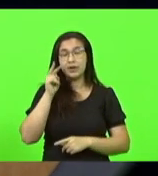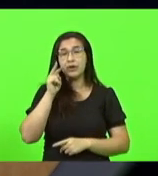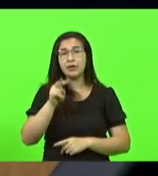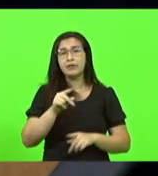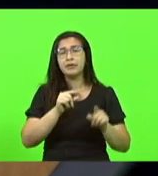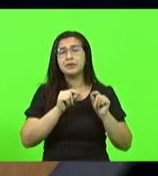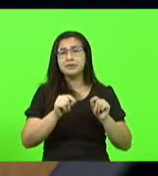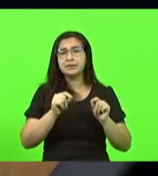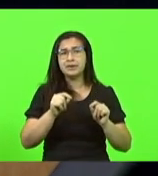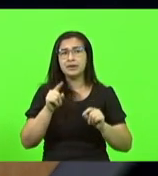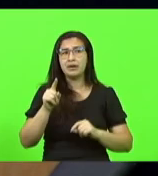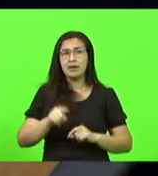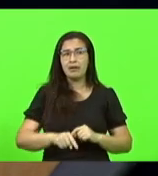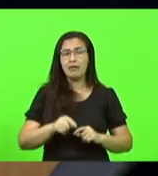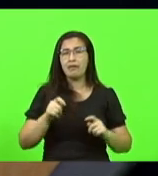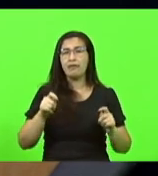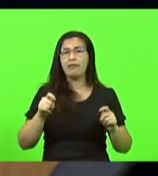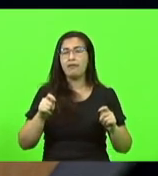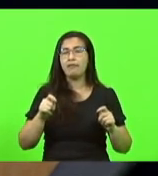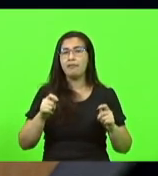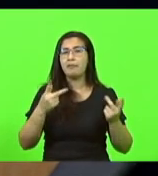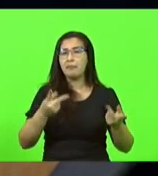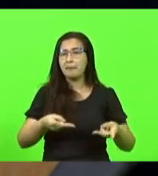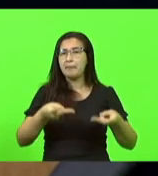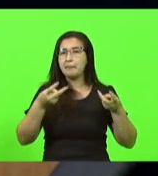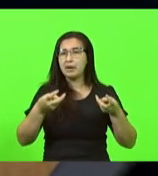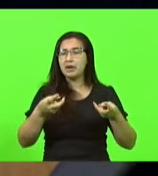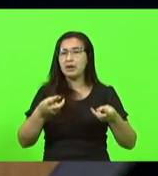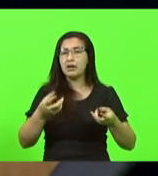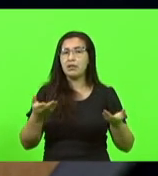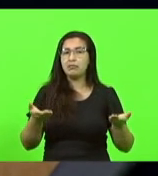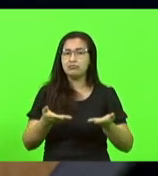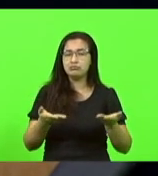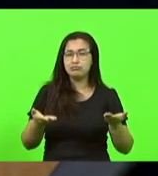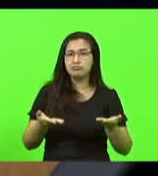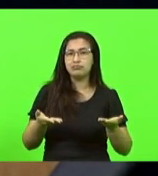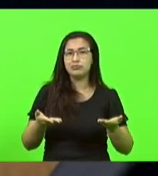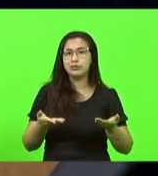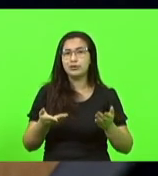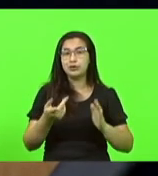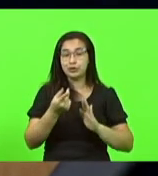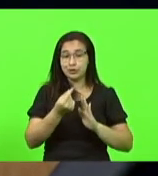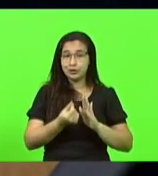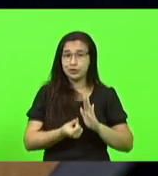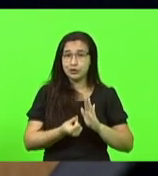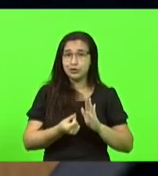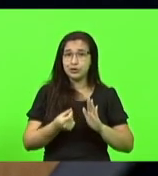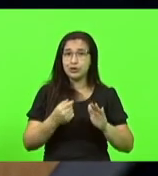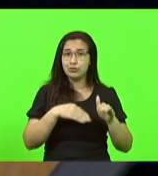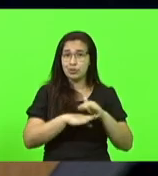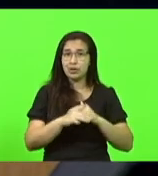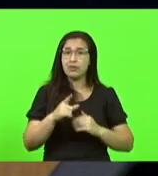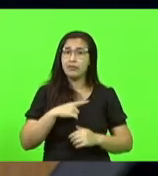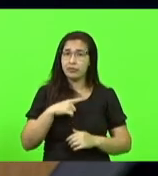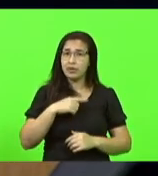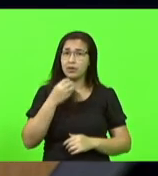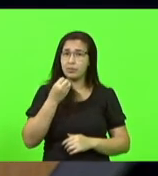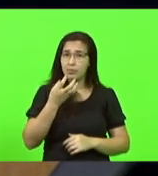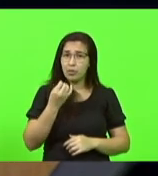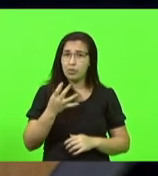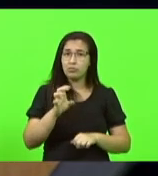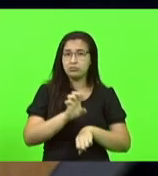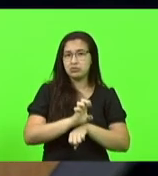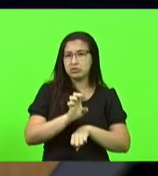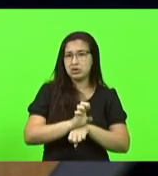e notório, que nós temos hoje uma situação financeira boa do Estado e das prefeituras de